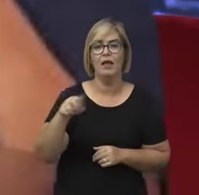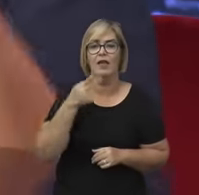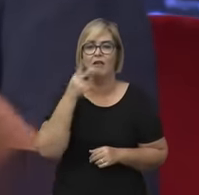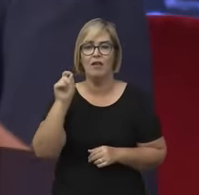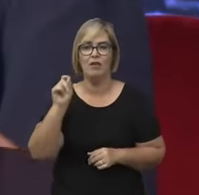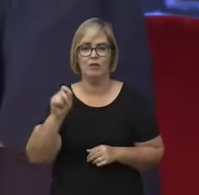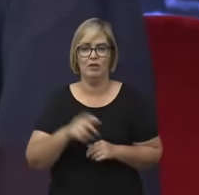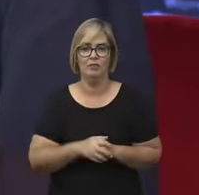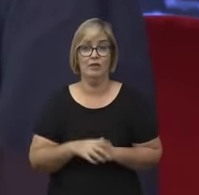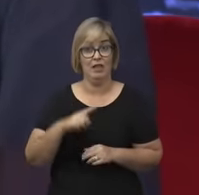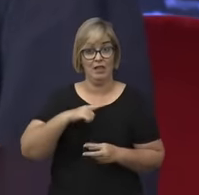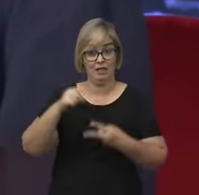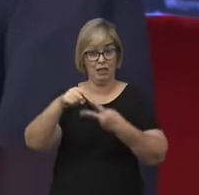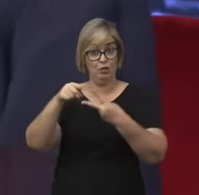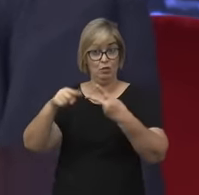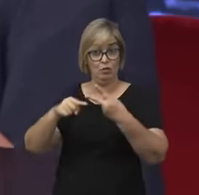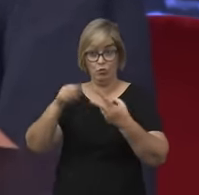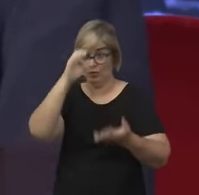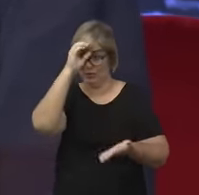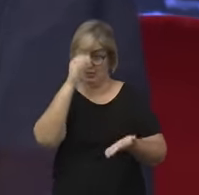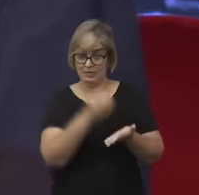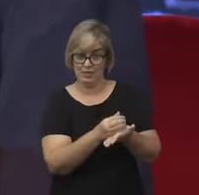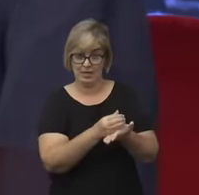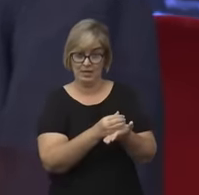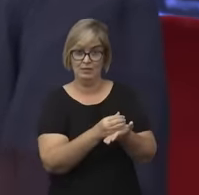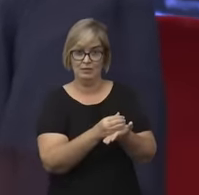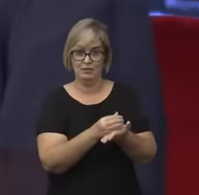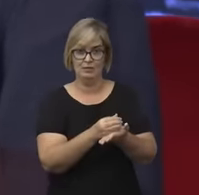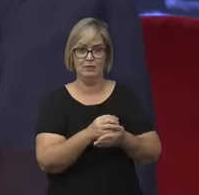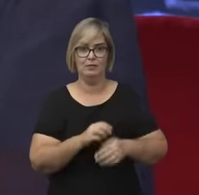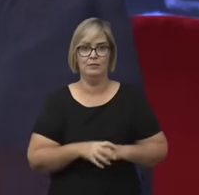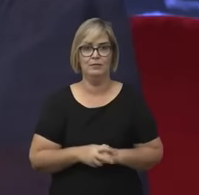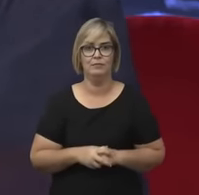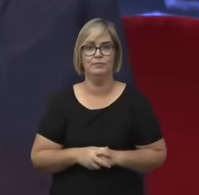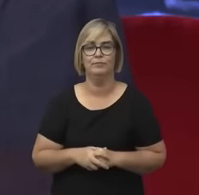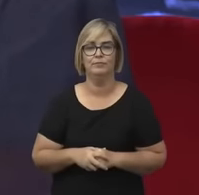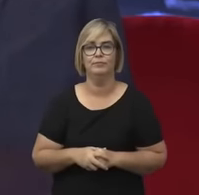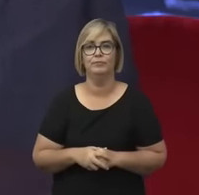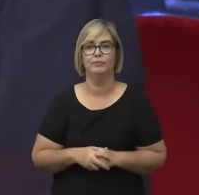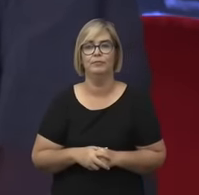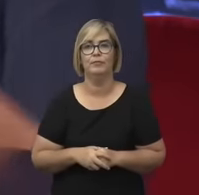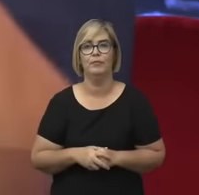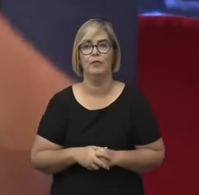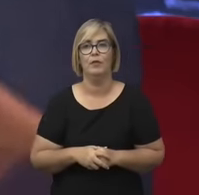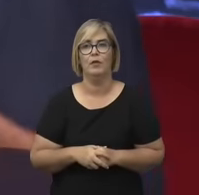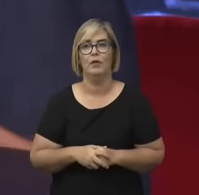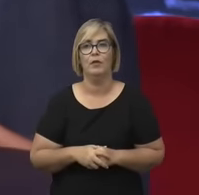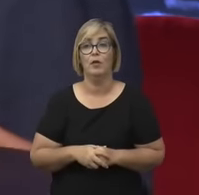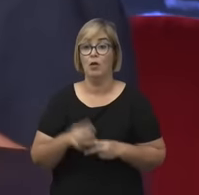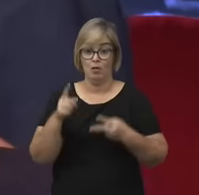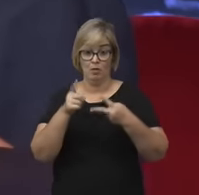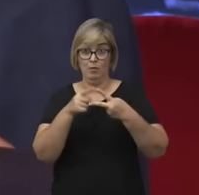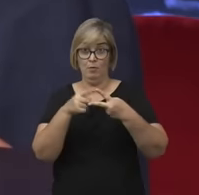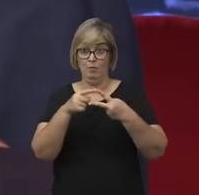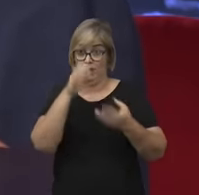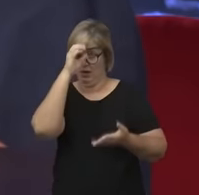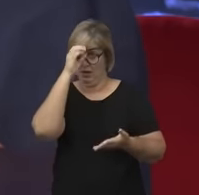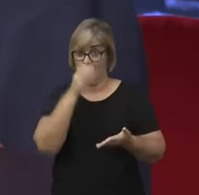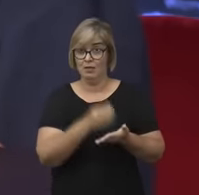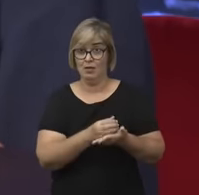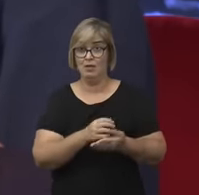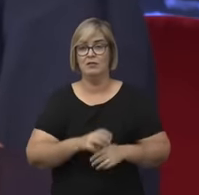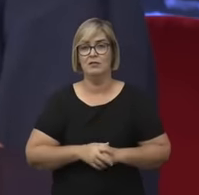duas grandes teses, né? Assim, tem várias, mas duas grandes teses que interessam aqui no projeto de resgate. O primeiro é o método da dúvida